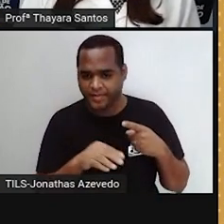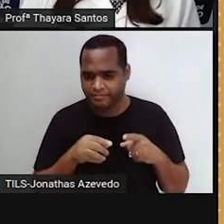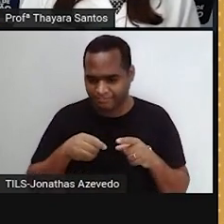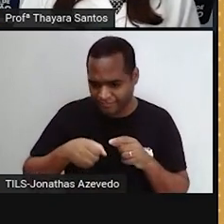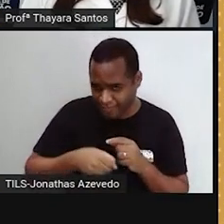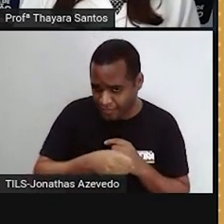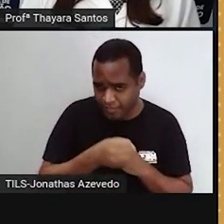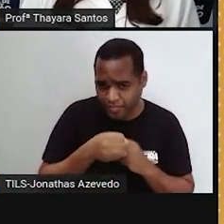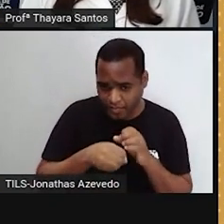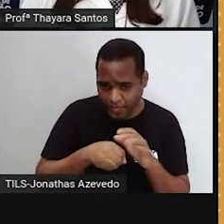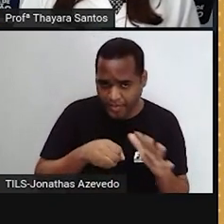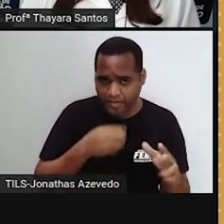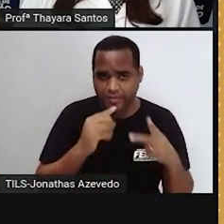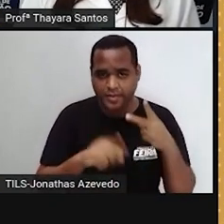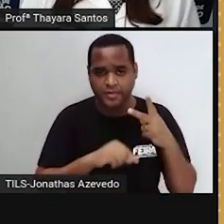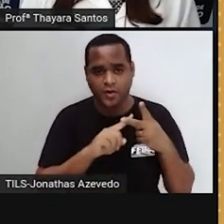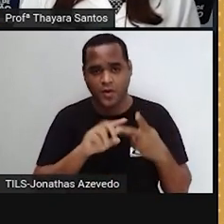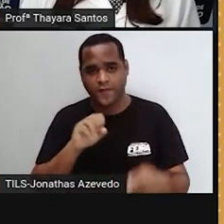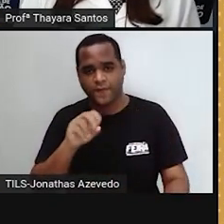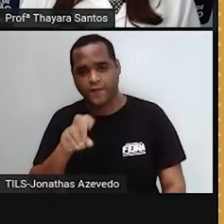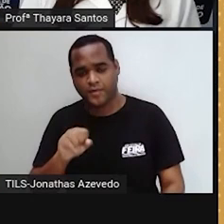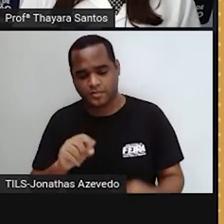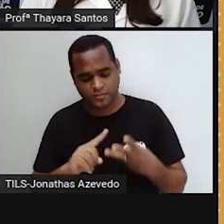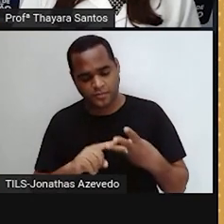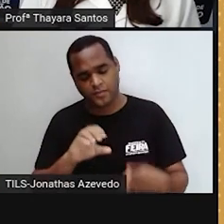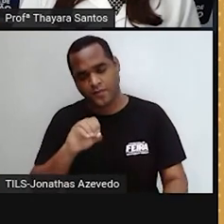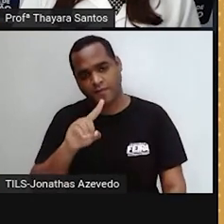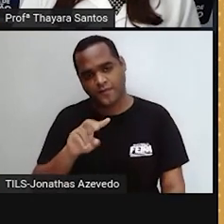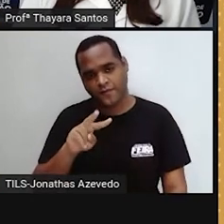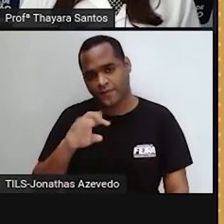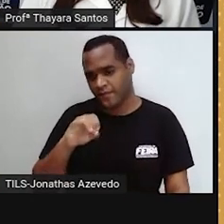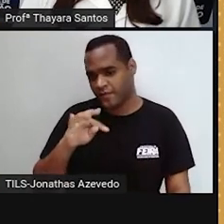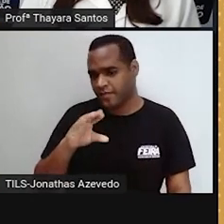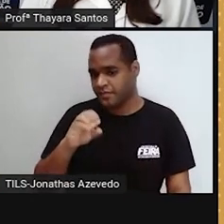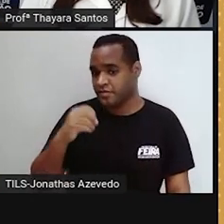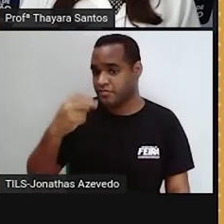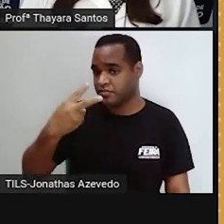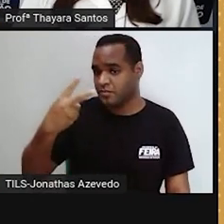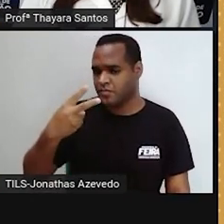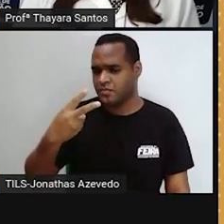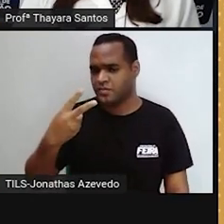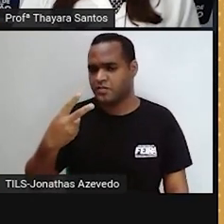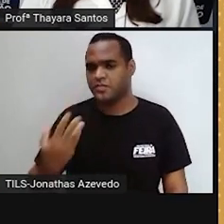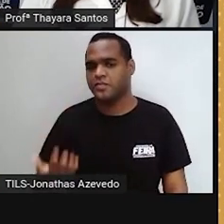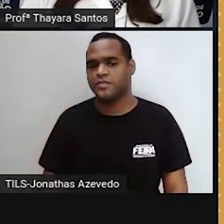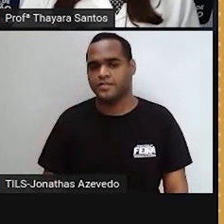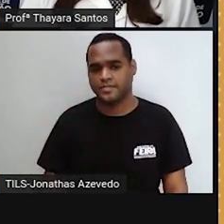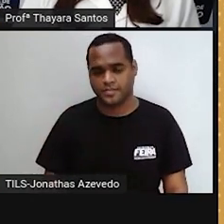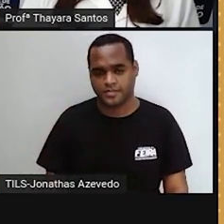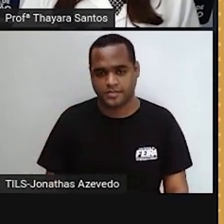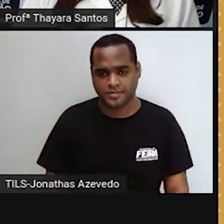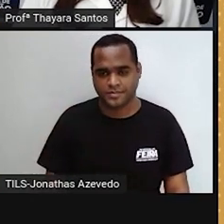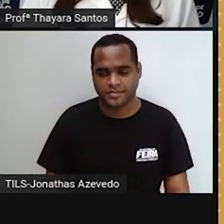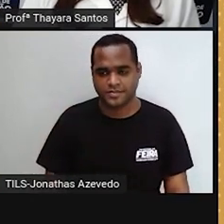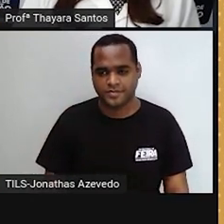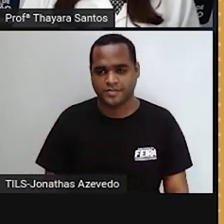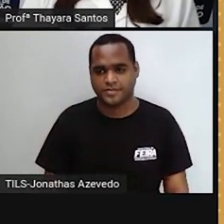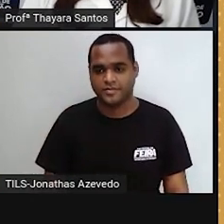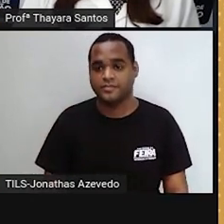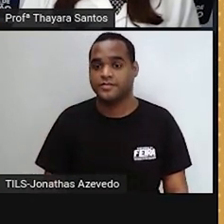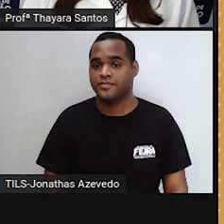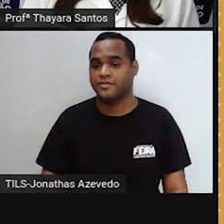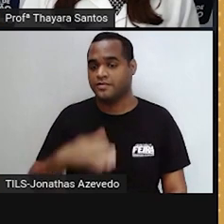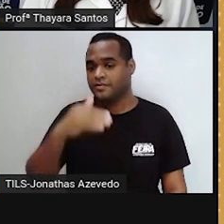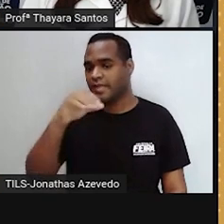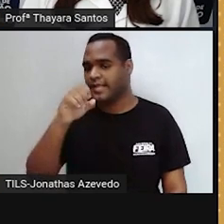Letra B, óvulo. Ou letra C, ovócito secundário. 10